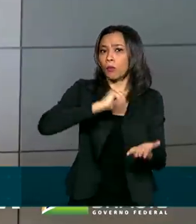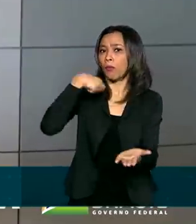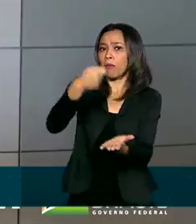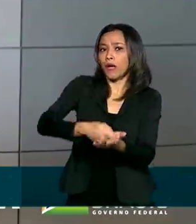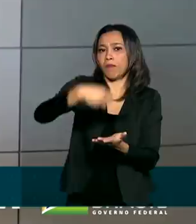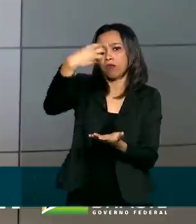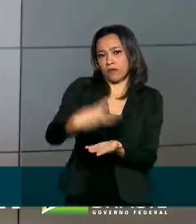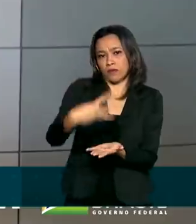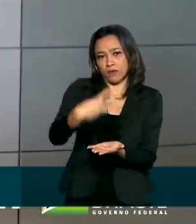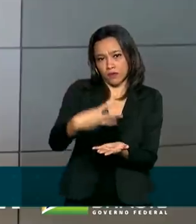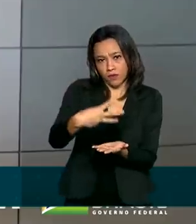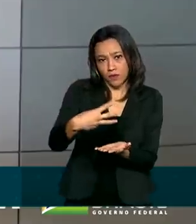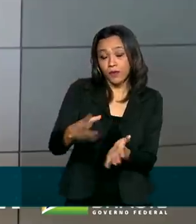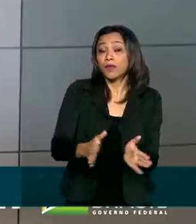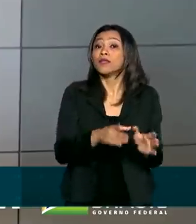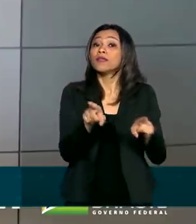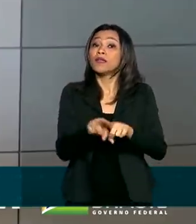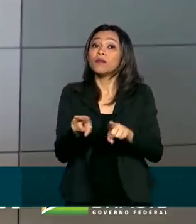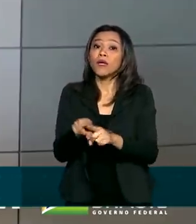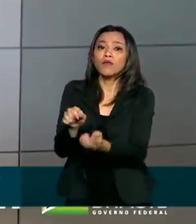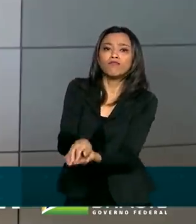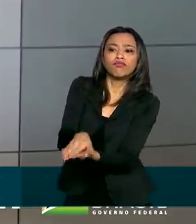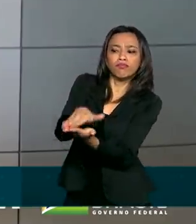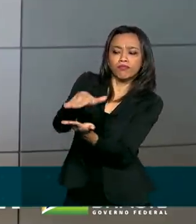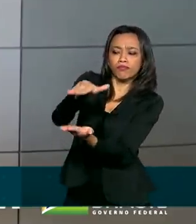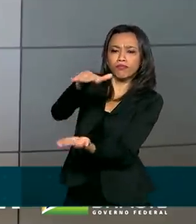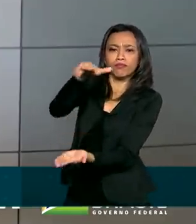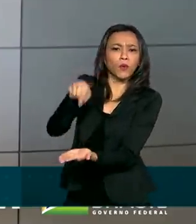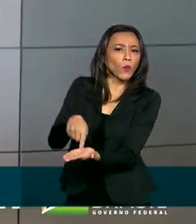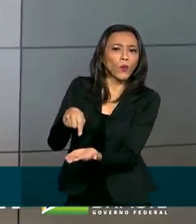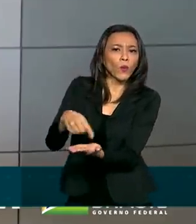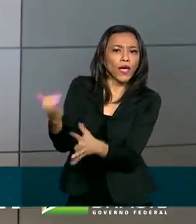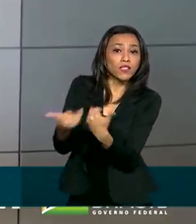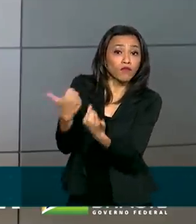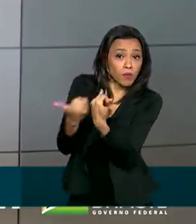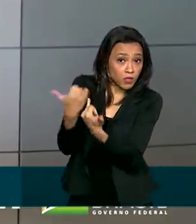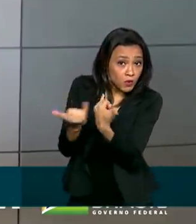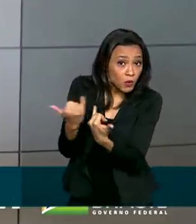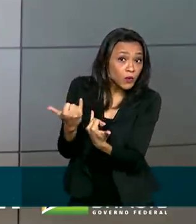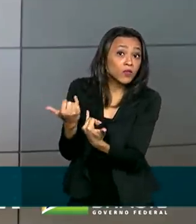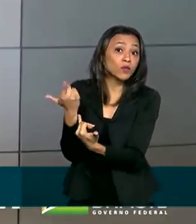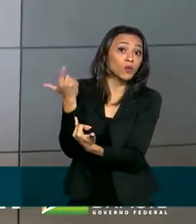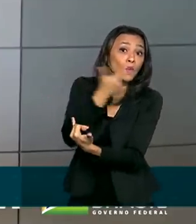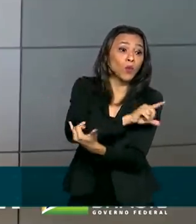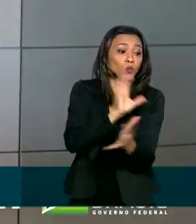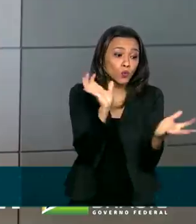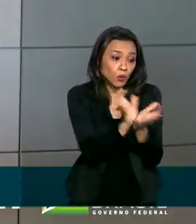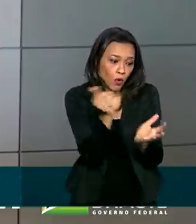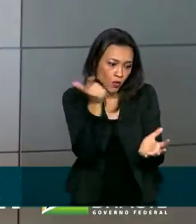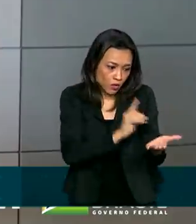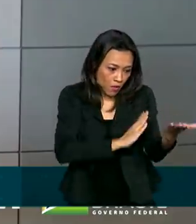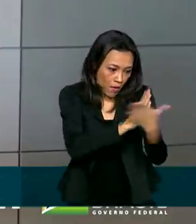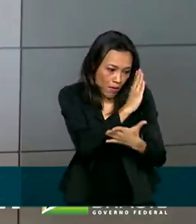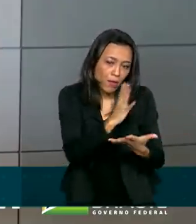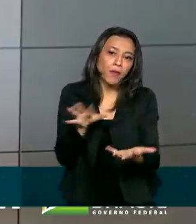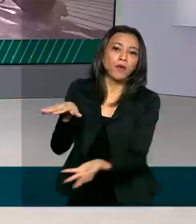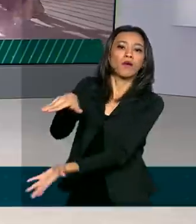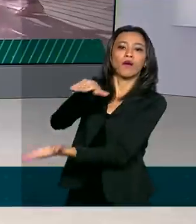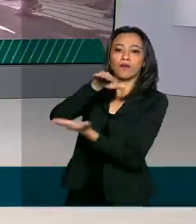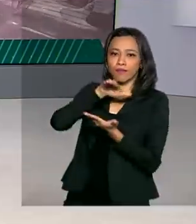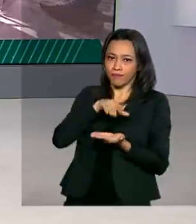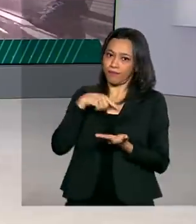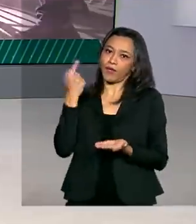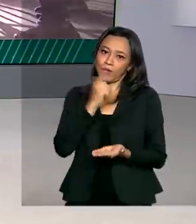e também o arquivo com os dados dos próximos grupos elegíveis para esse auxílio.